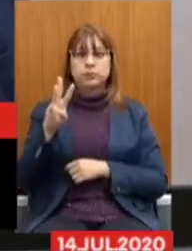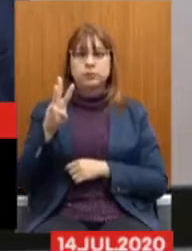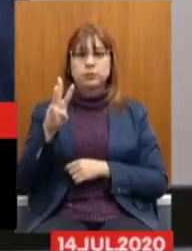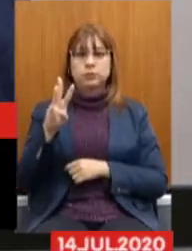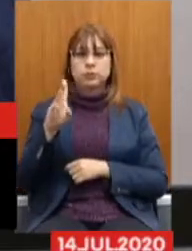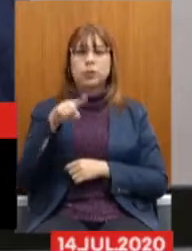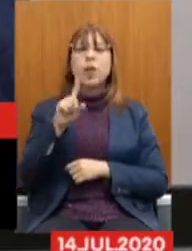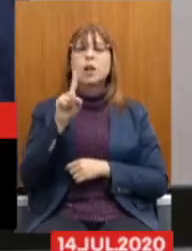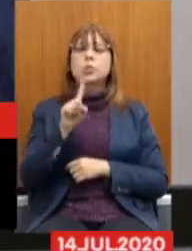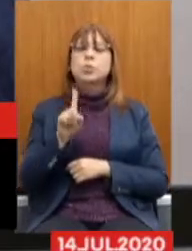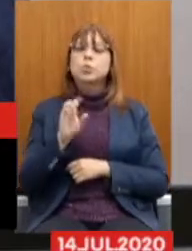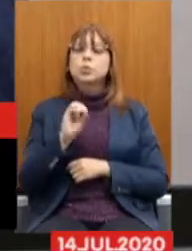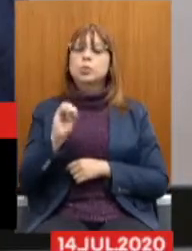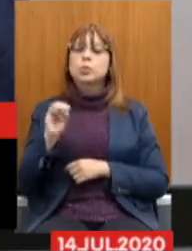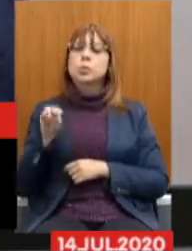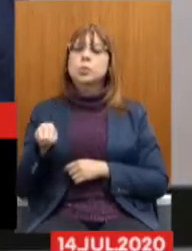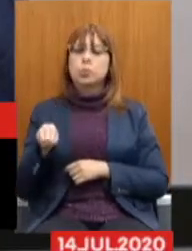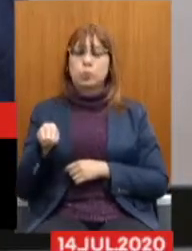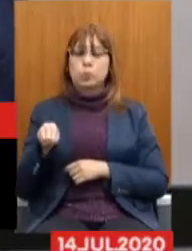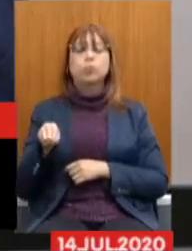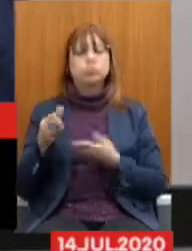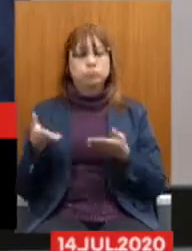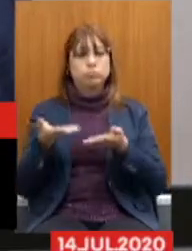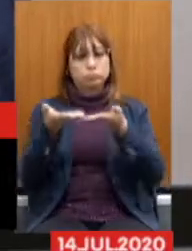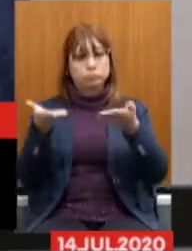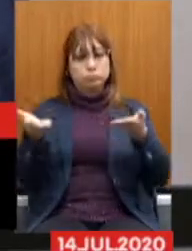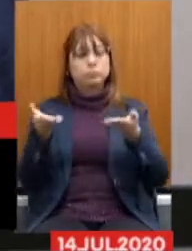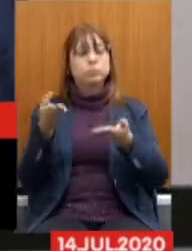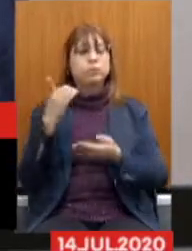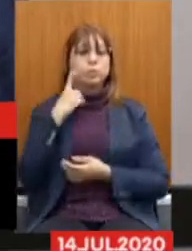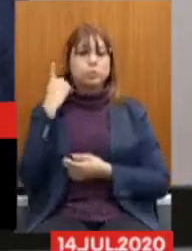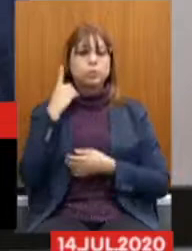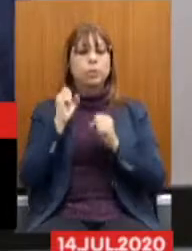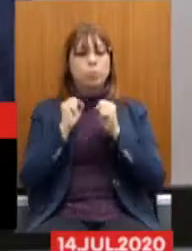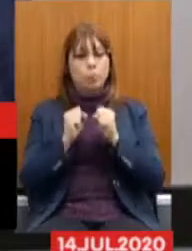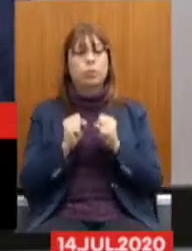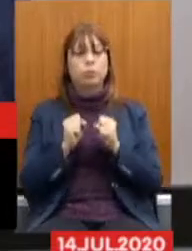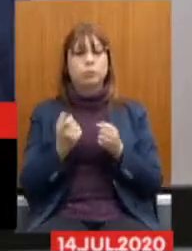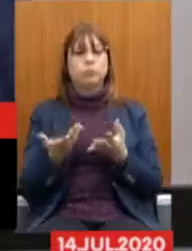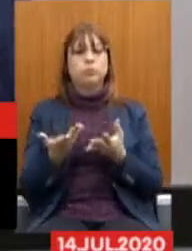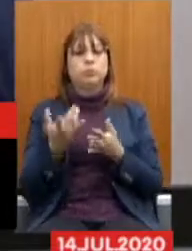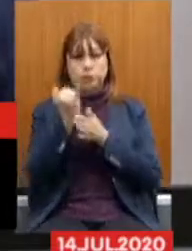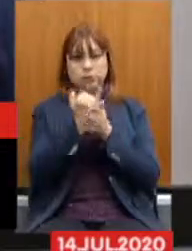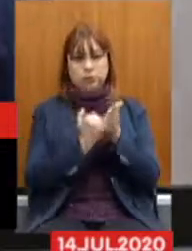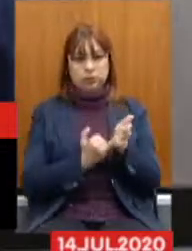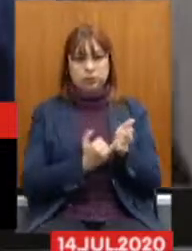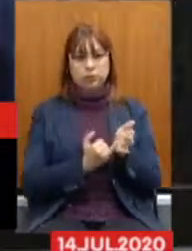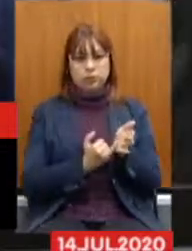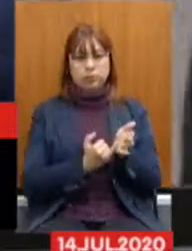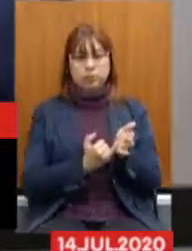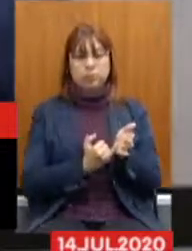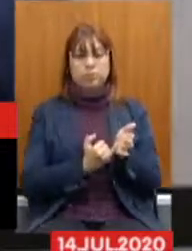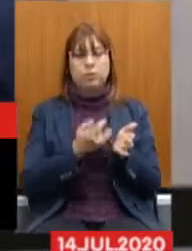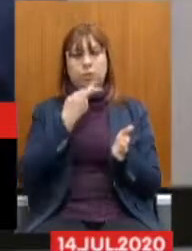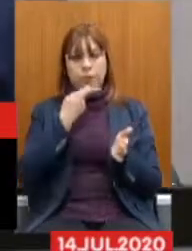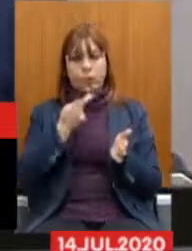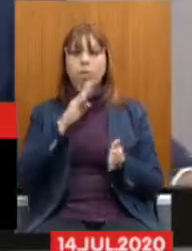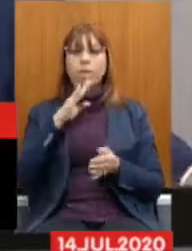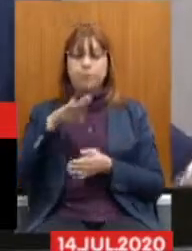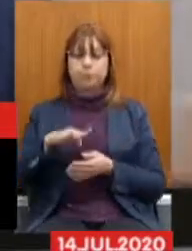Zoom. Então, todos os deputados já podem, a partir desse momento, fazer as suas inscrições. vamos